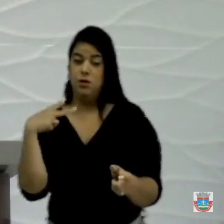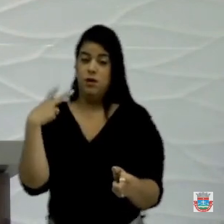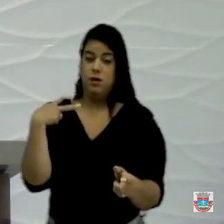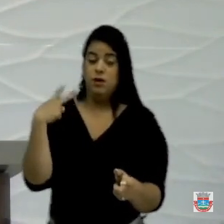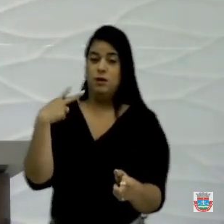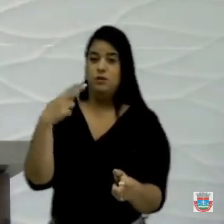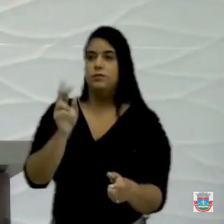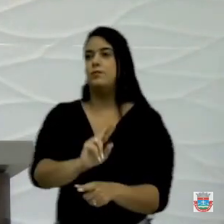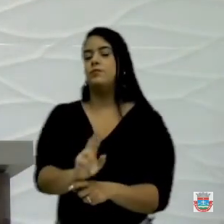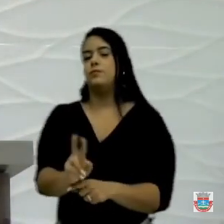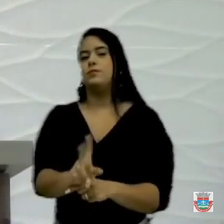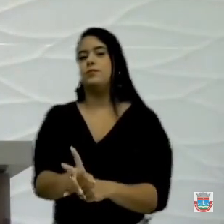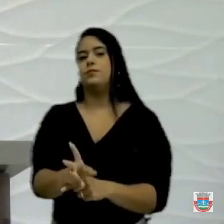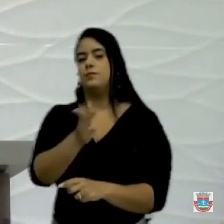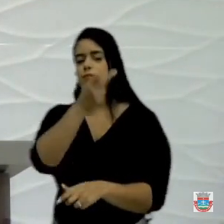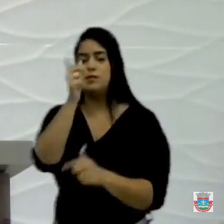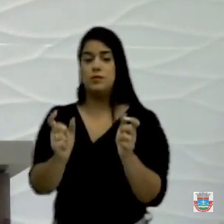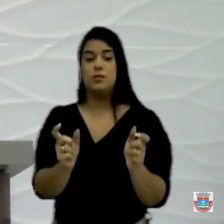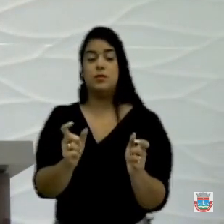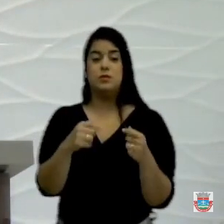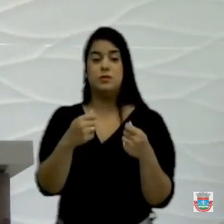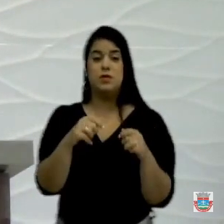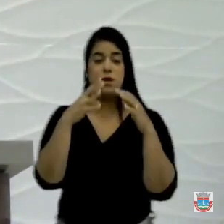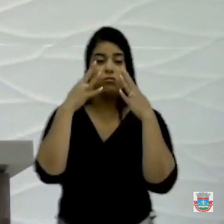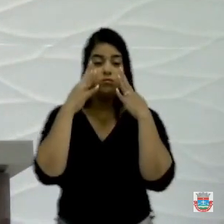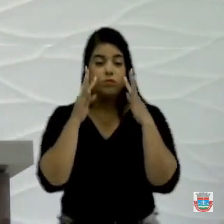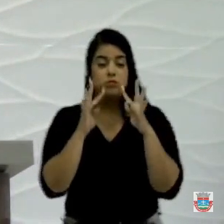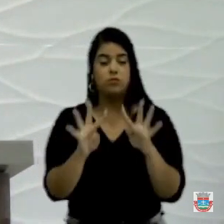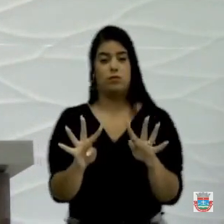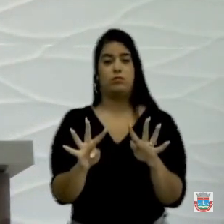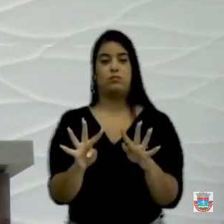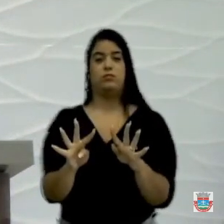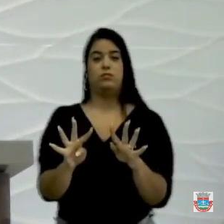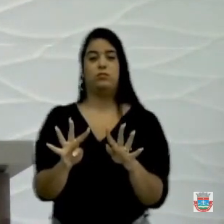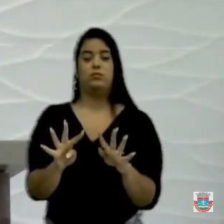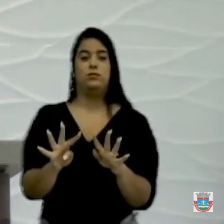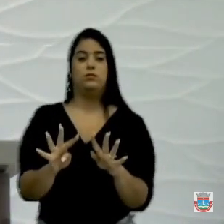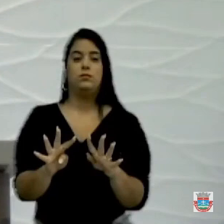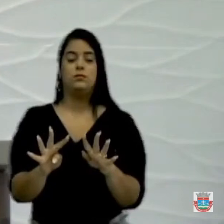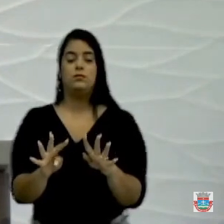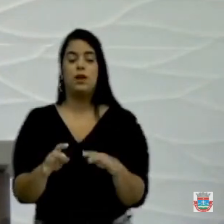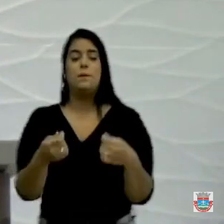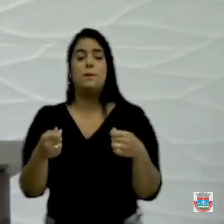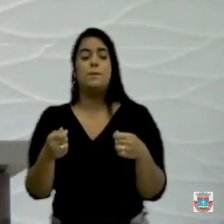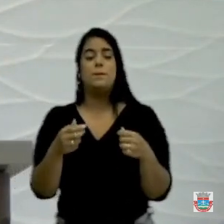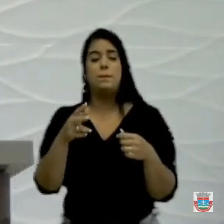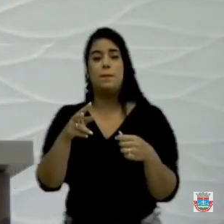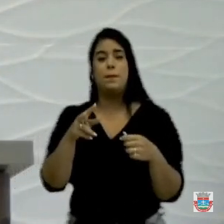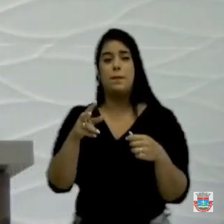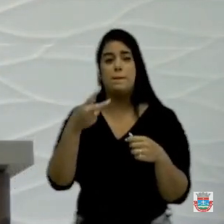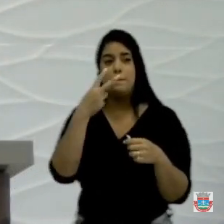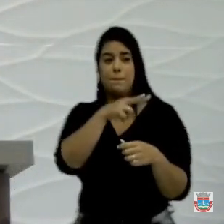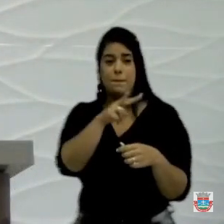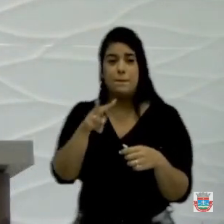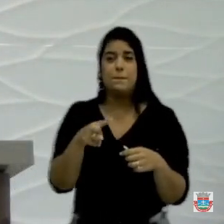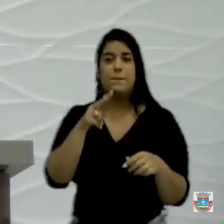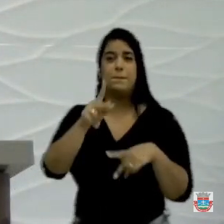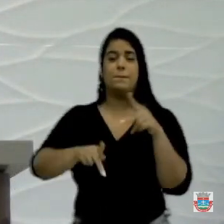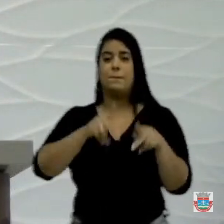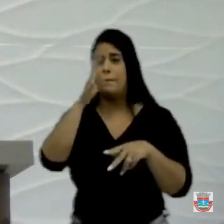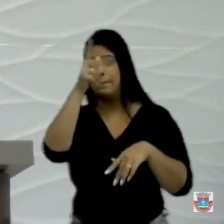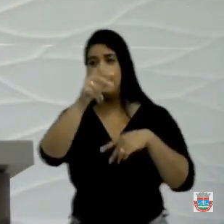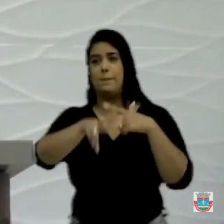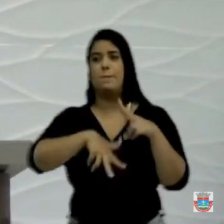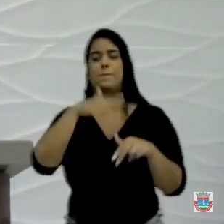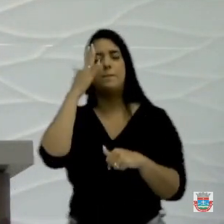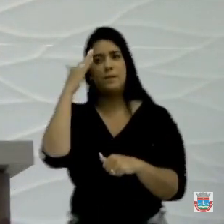tem que fazer. E o povo tem que ficar atento, tem que ficar atento. Você tem que ver a população de São Beto do Una, sabe?